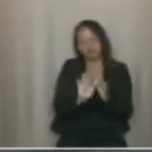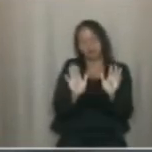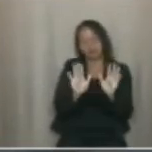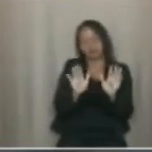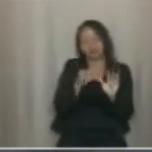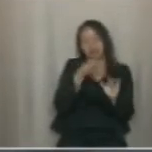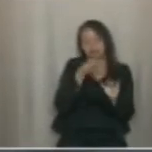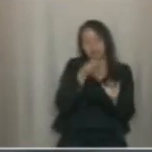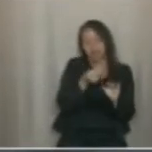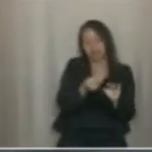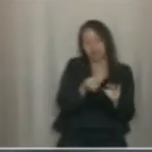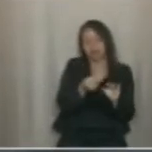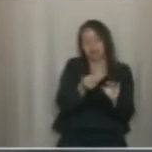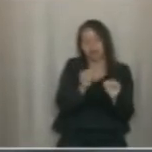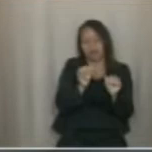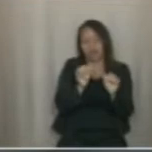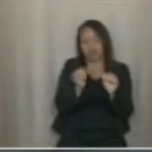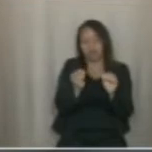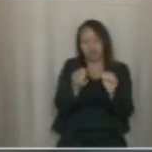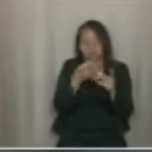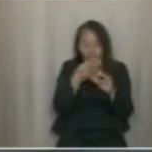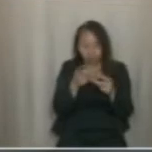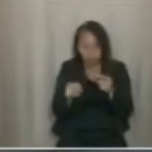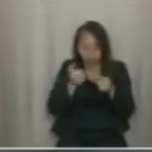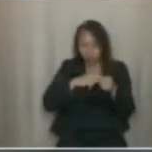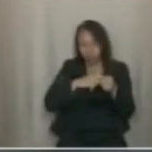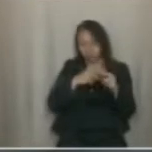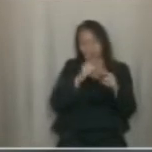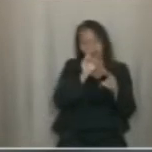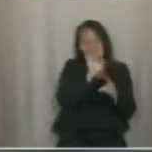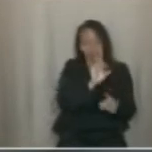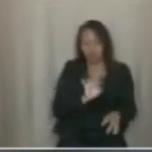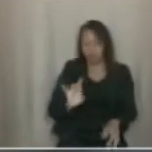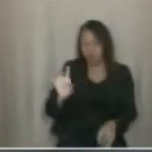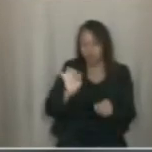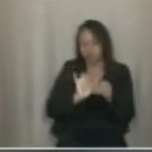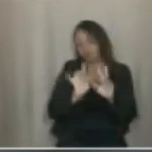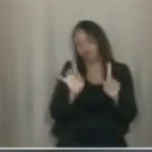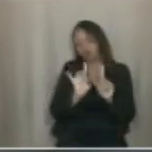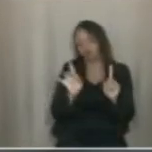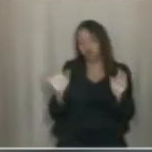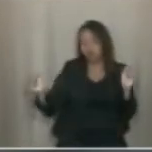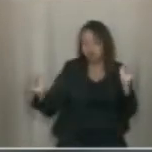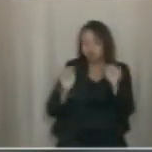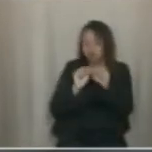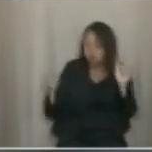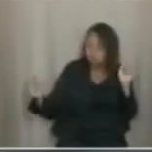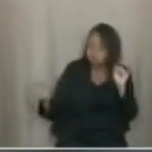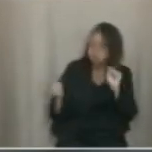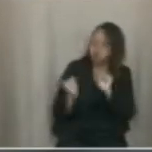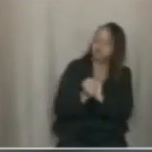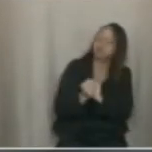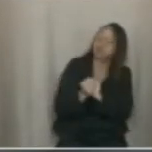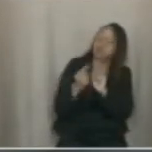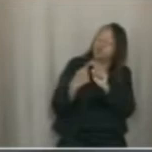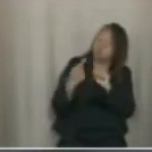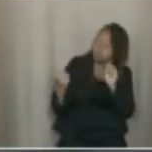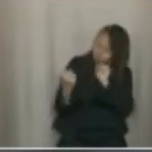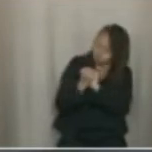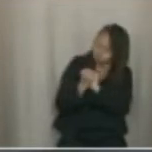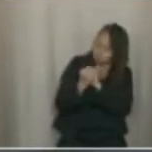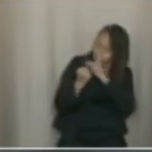adianta cada um fazer o seu. Nós temos que fazer juntos, porque juntos nós vamos ganhar força.